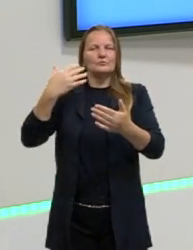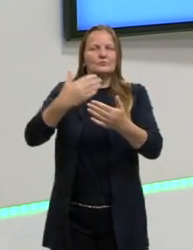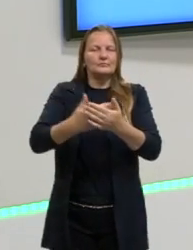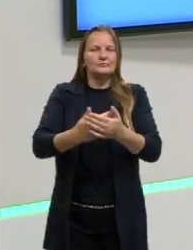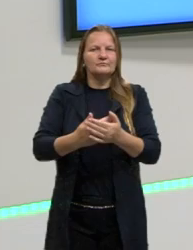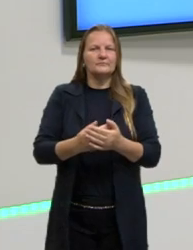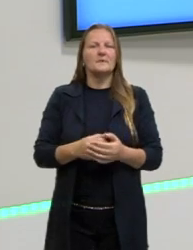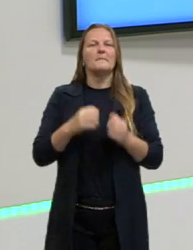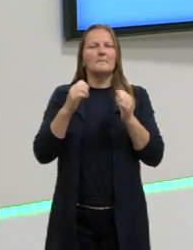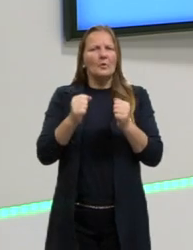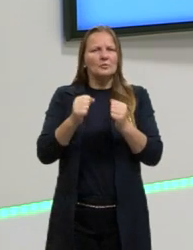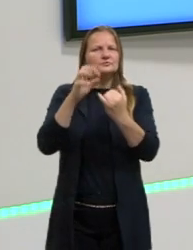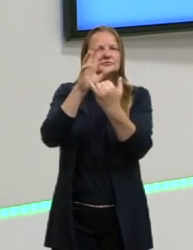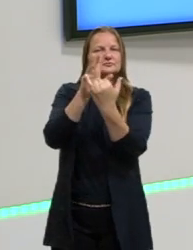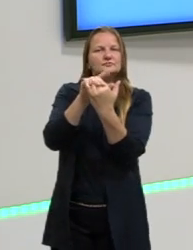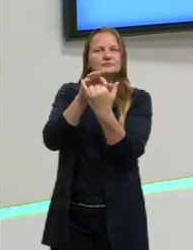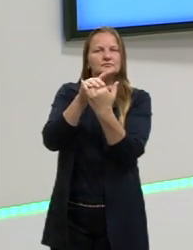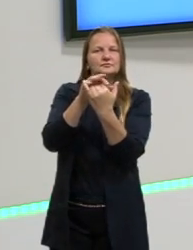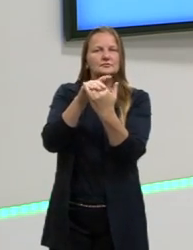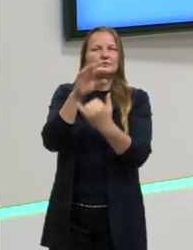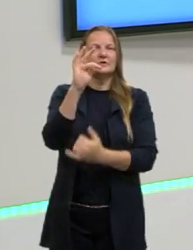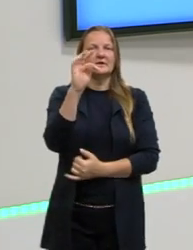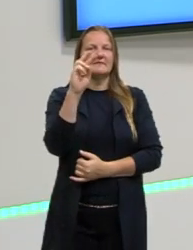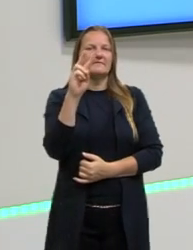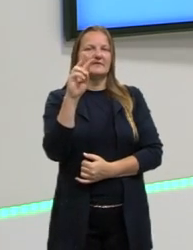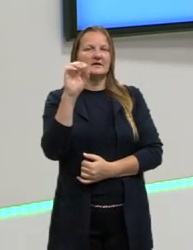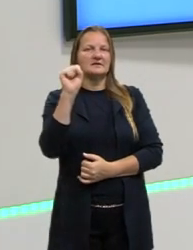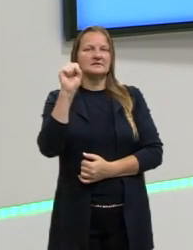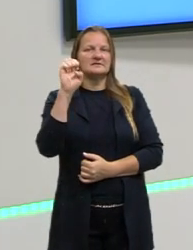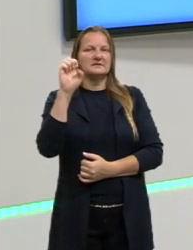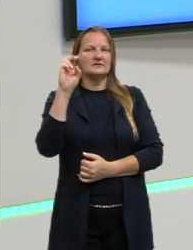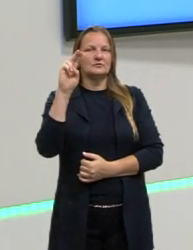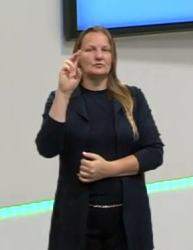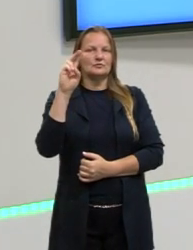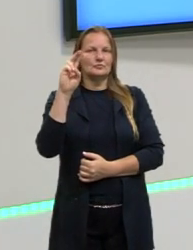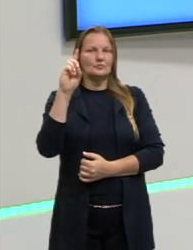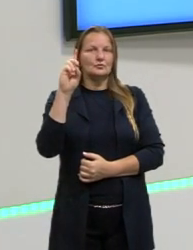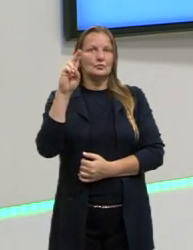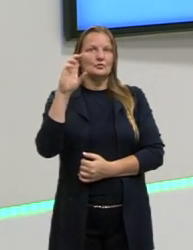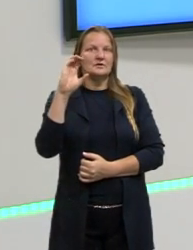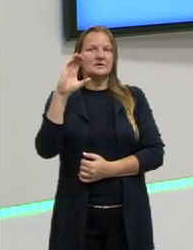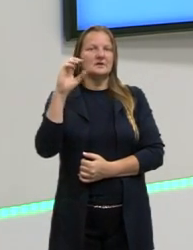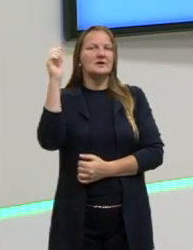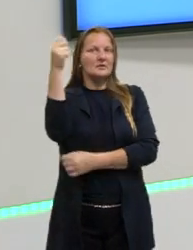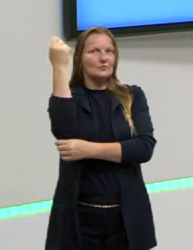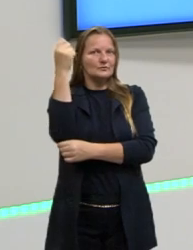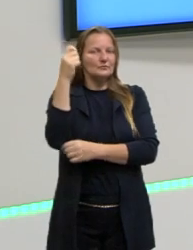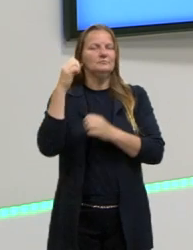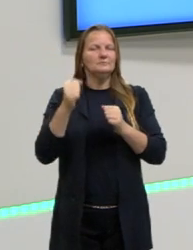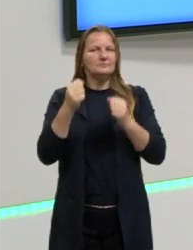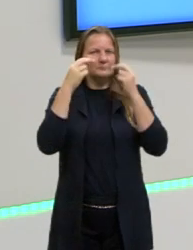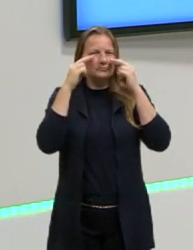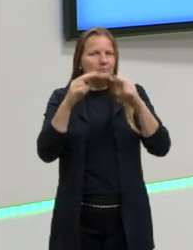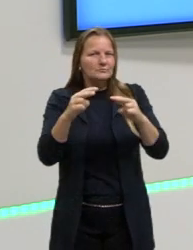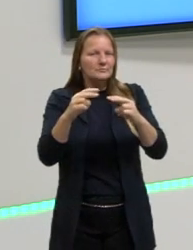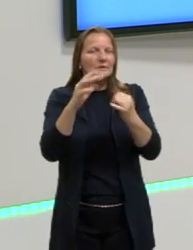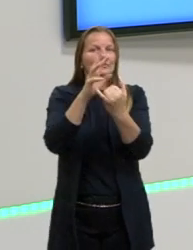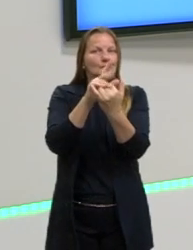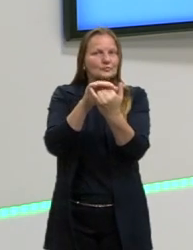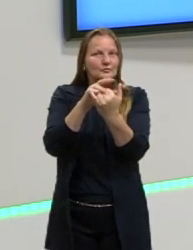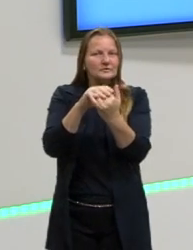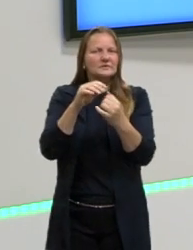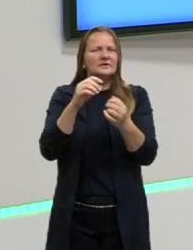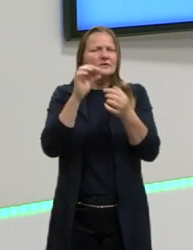agora, corre lá no canal da TV Seduq RS e assiste porque tem muito detalhamento lá de cada